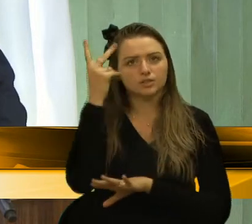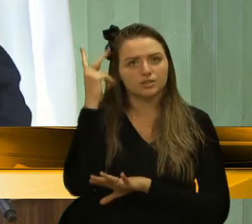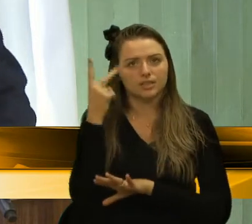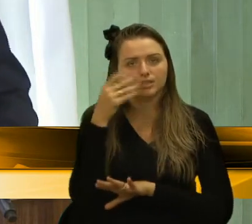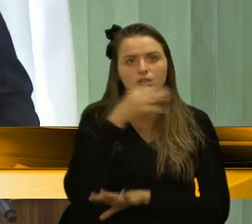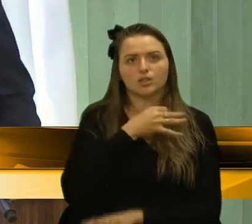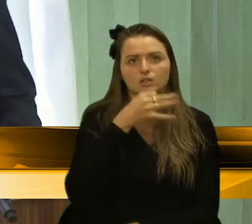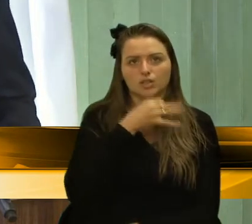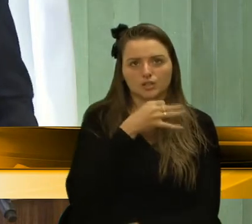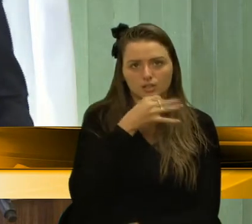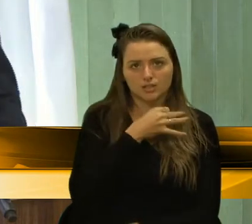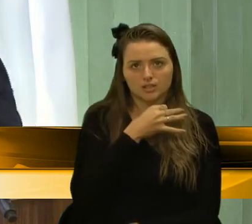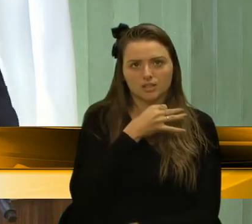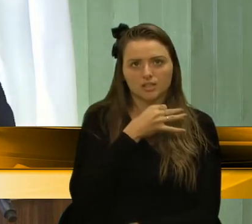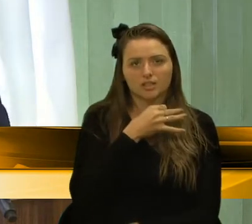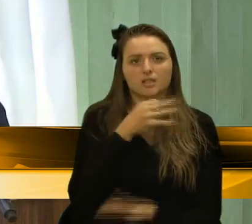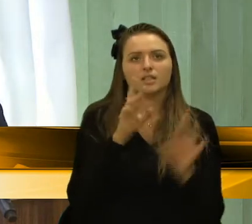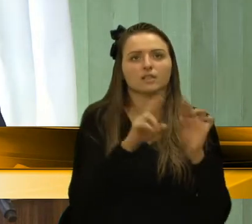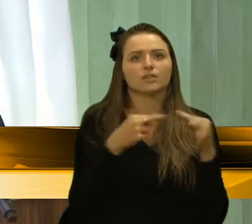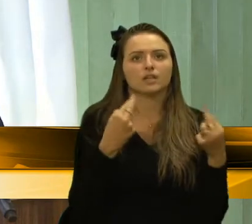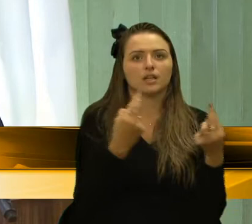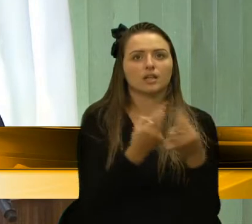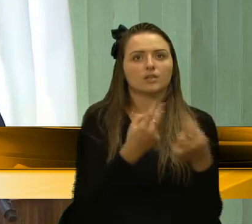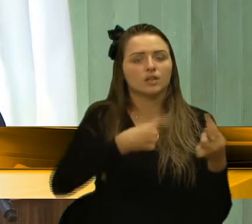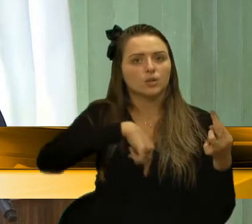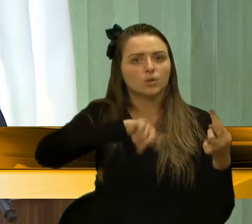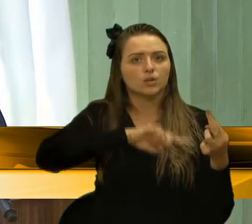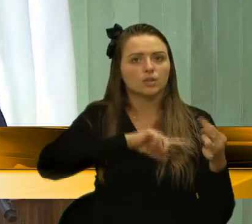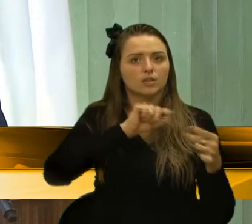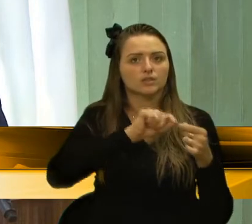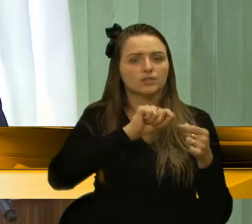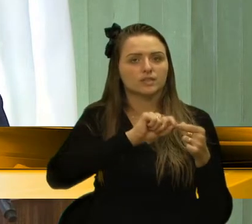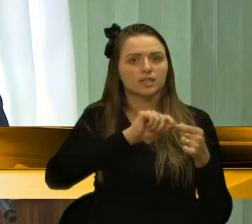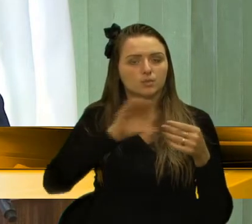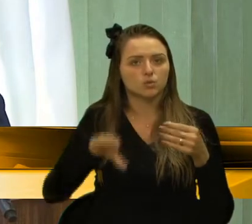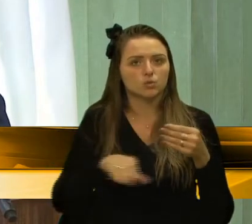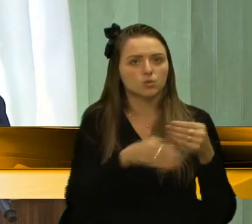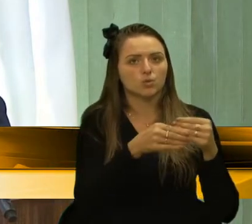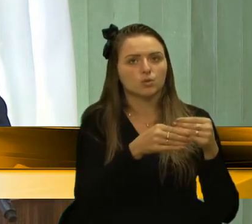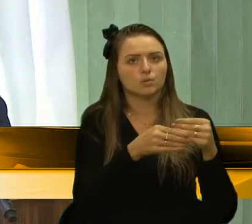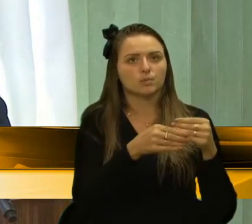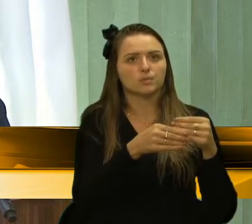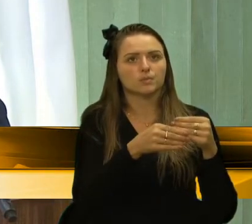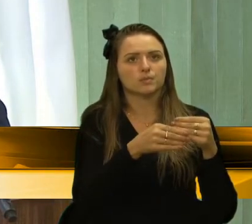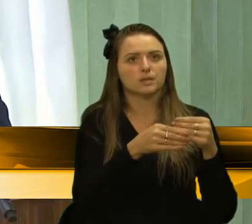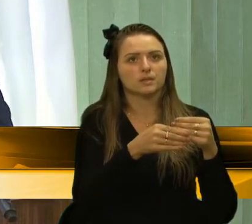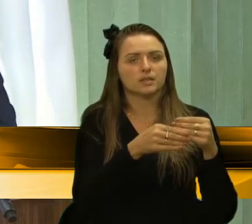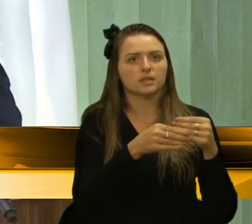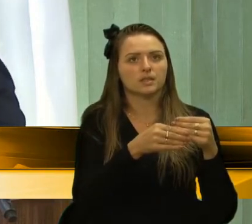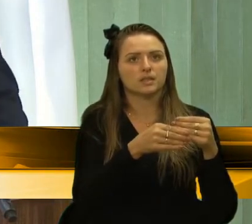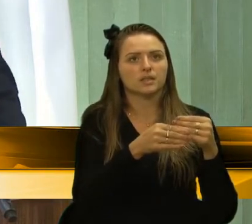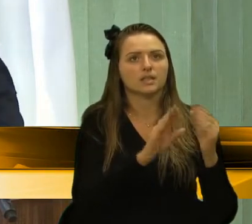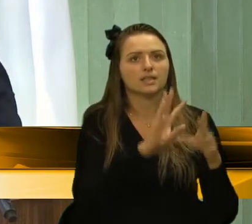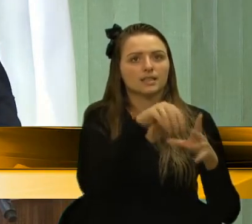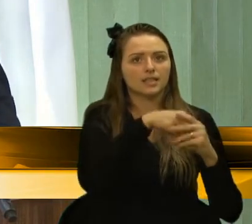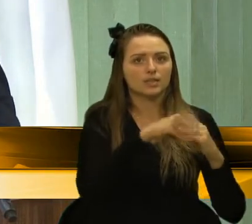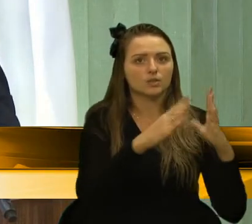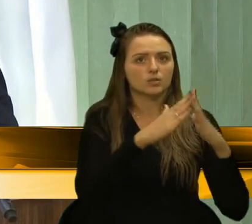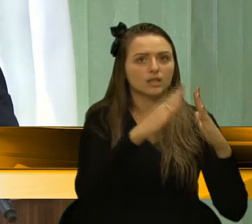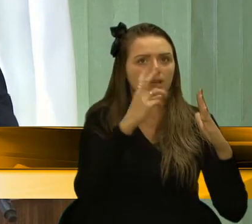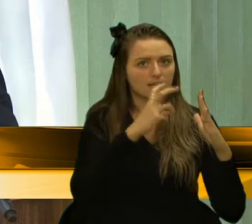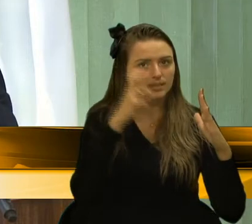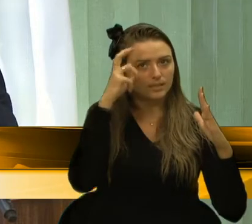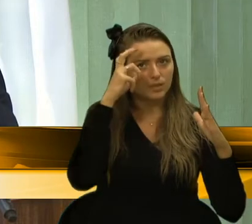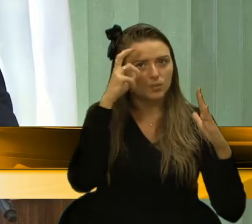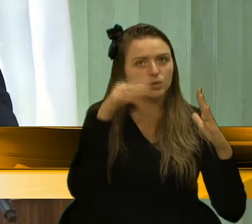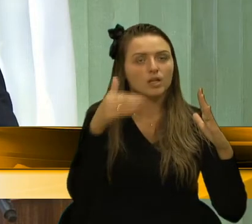Sul, que foi aquela sessão que nós realizamos extraordinariamente na Casa da Cultura, quando ali, então,